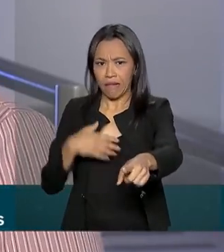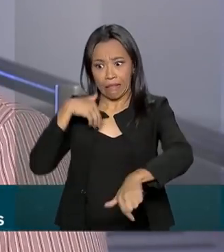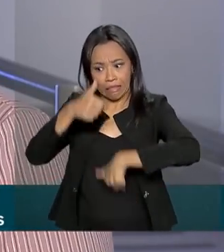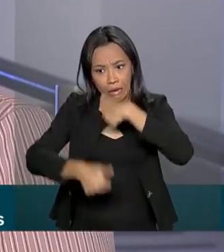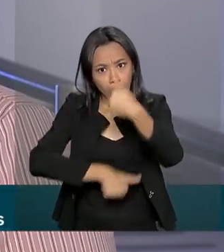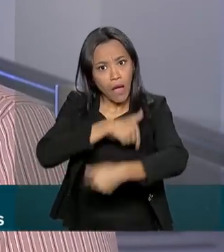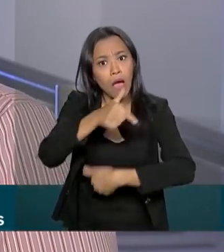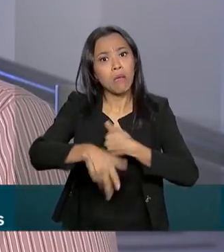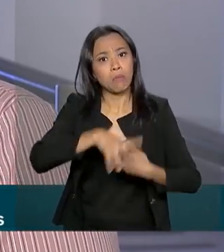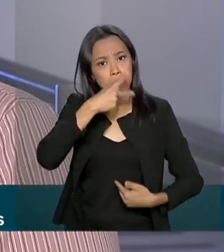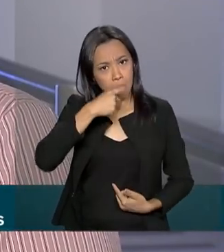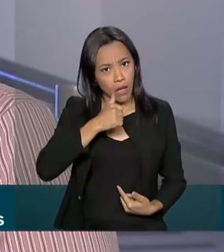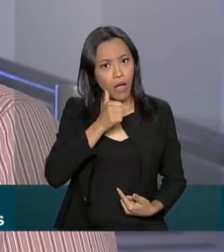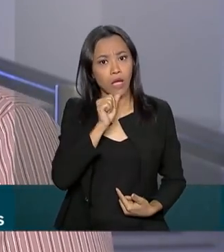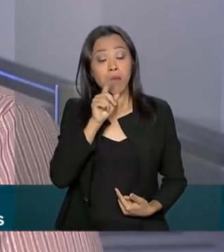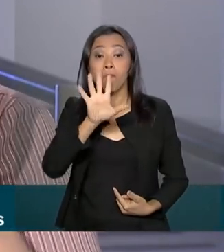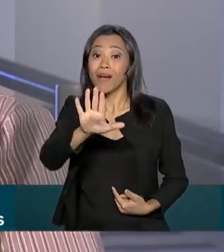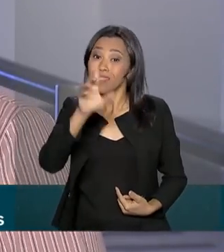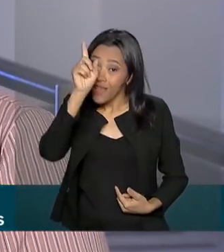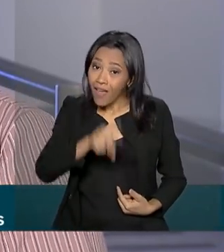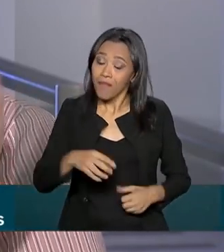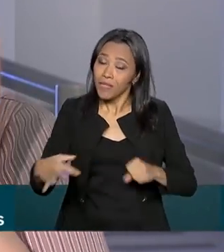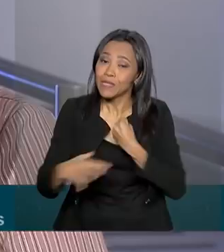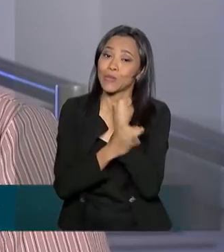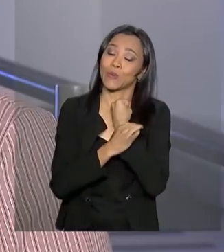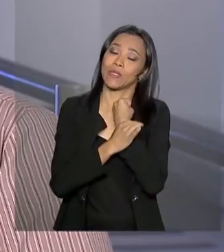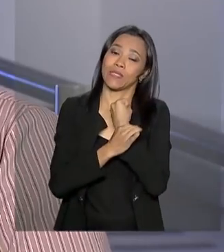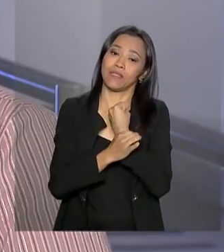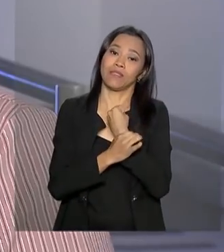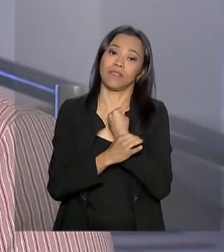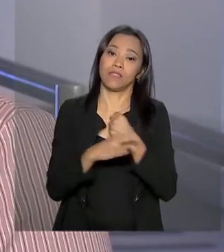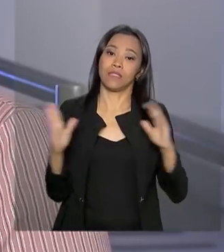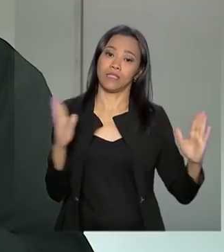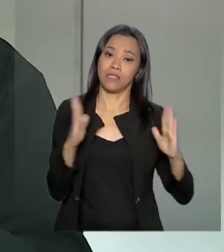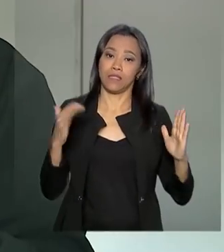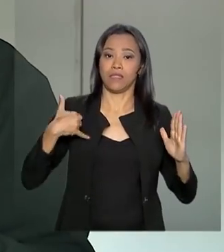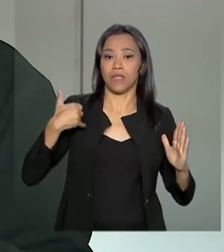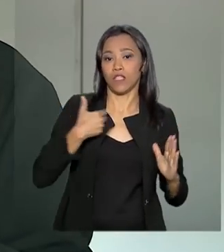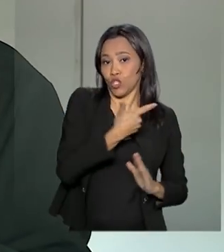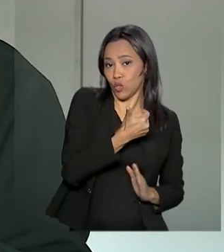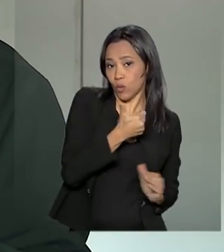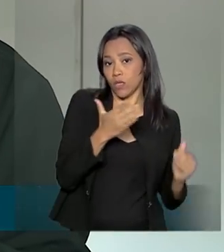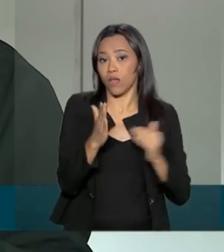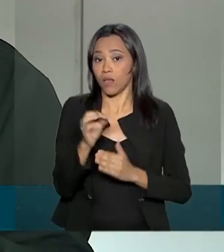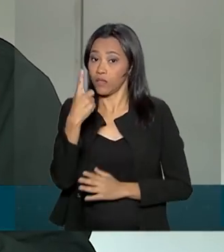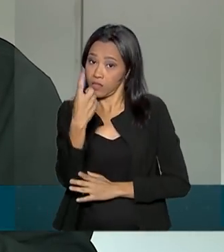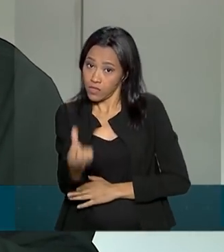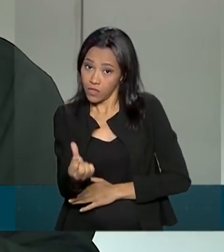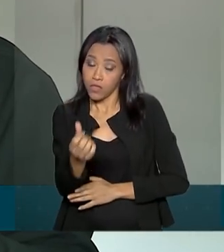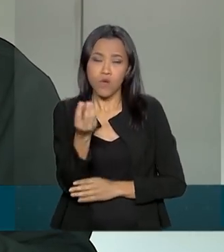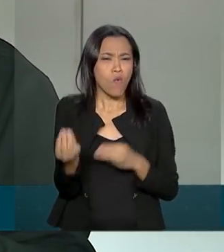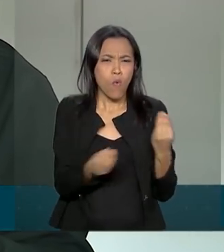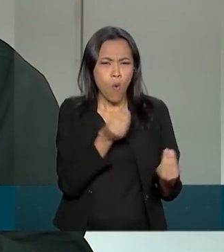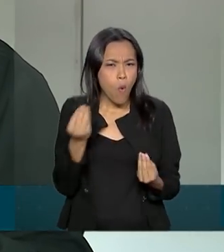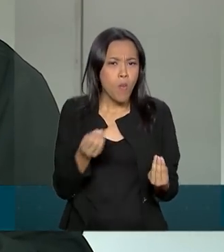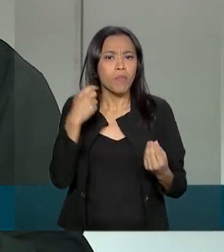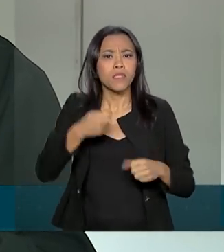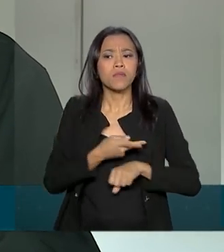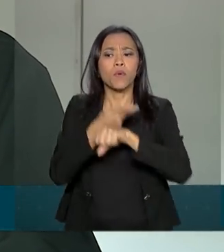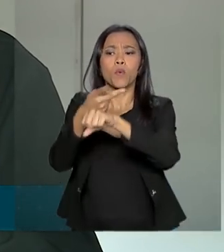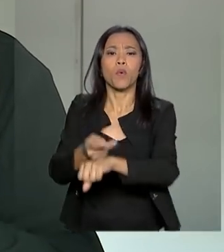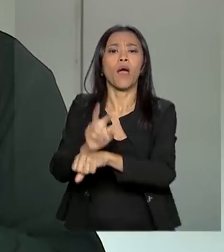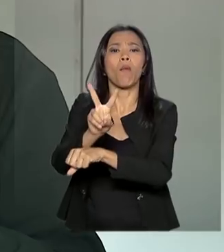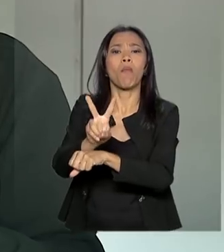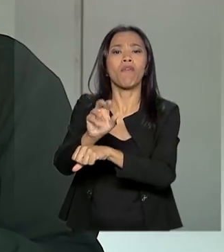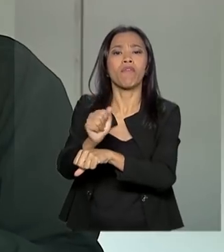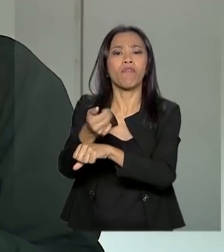é uma forma de a gente garantir segurança aos adolescentes entre 12 e 16 anos. Para tirar a autorização, basta ir a uma vara da infância